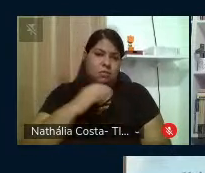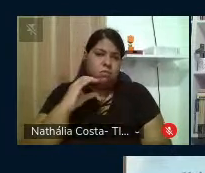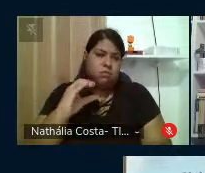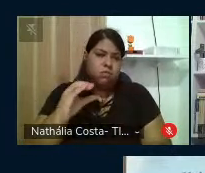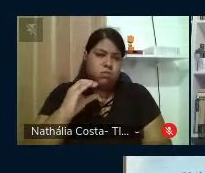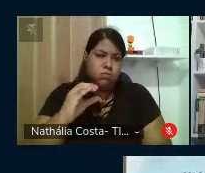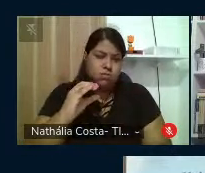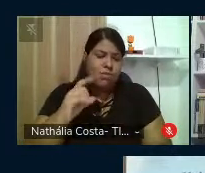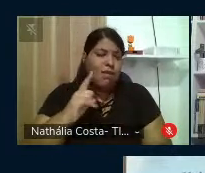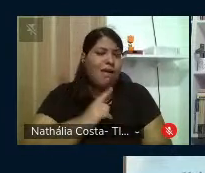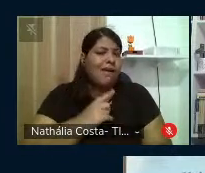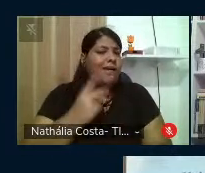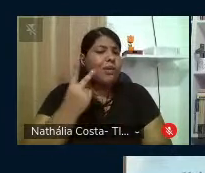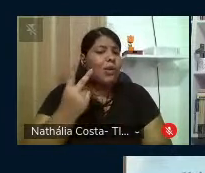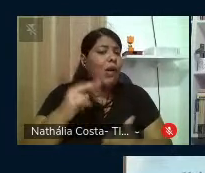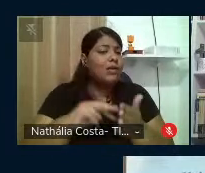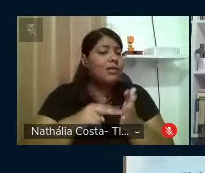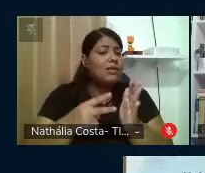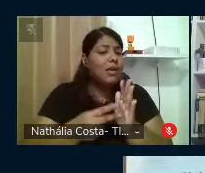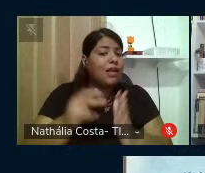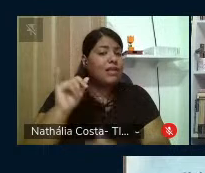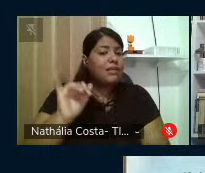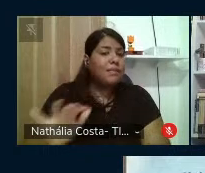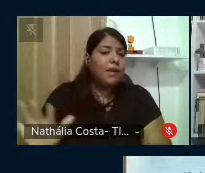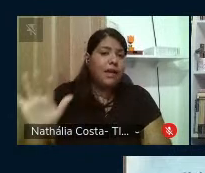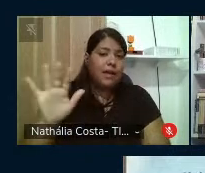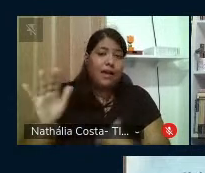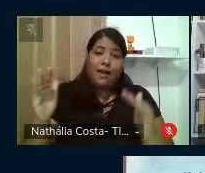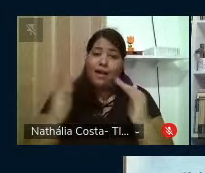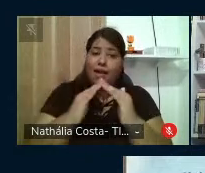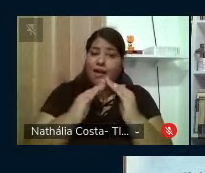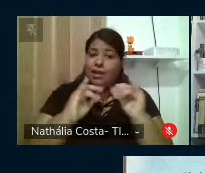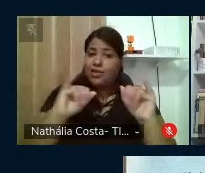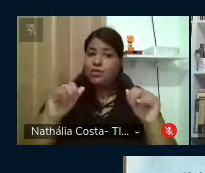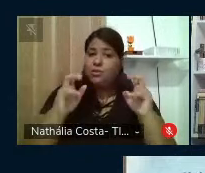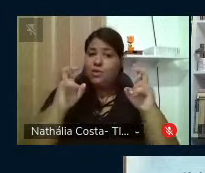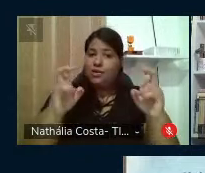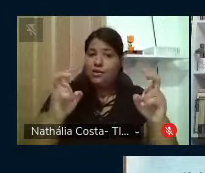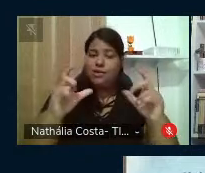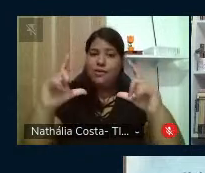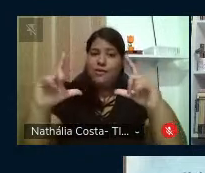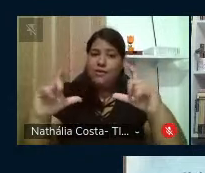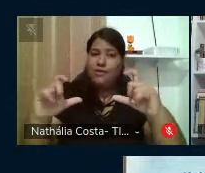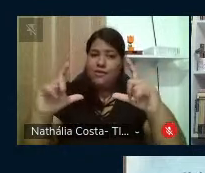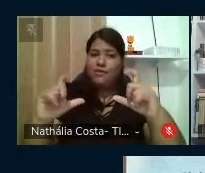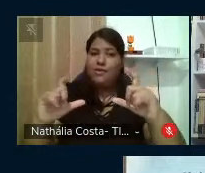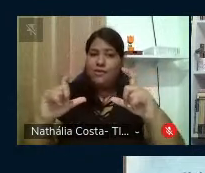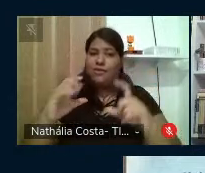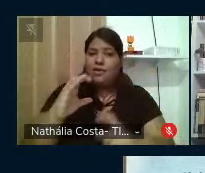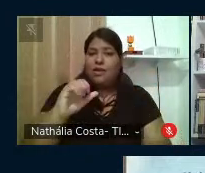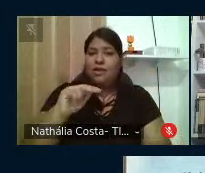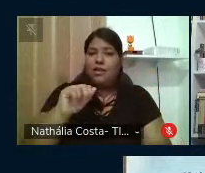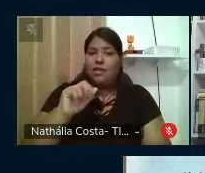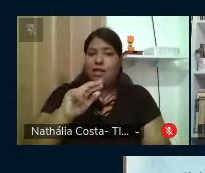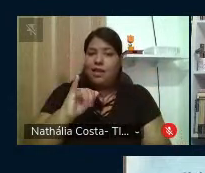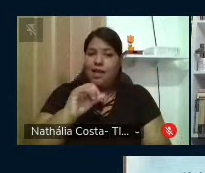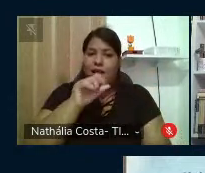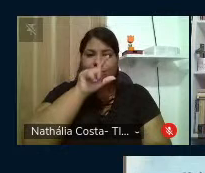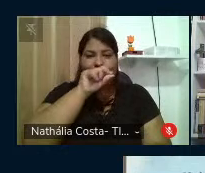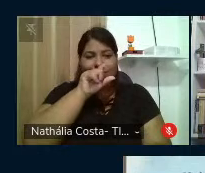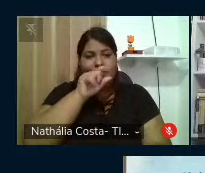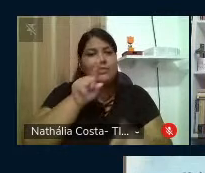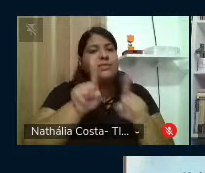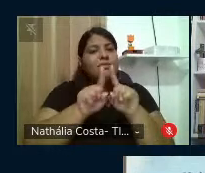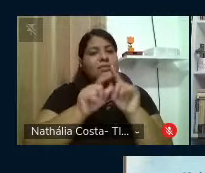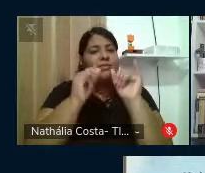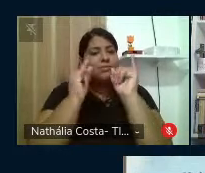traz duas significativas imagens, a casa de Jaguatão, com foto de Canário Cagliari, e escultura